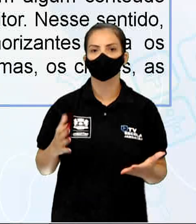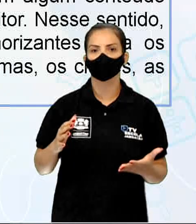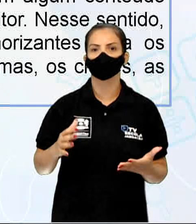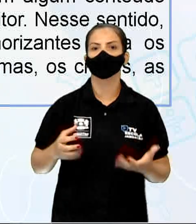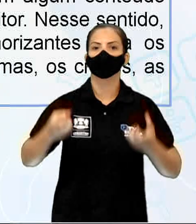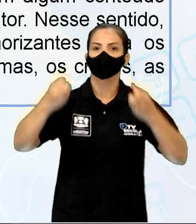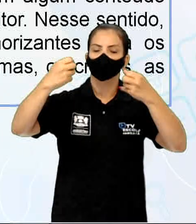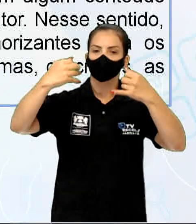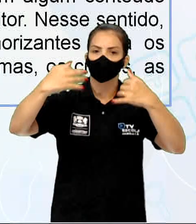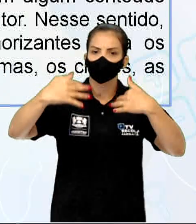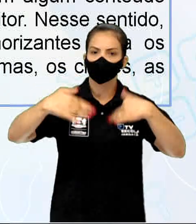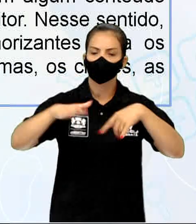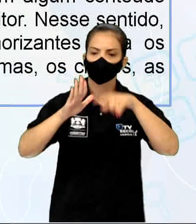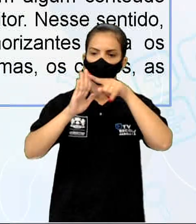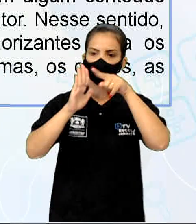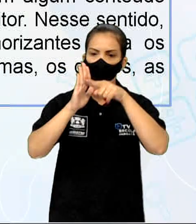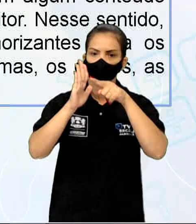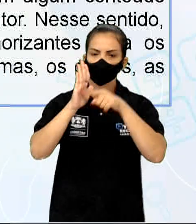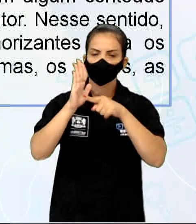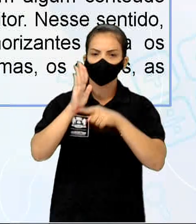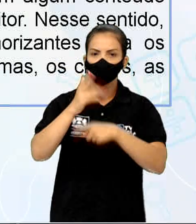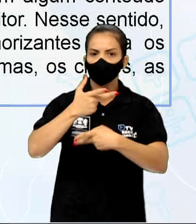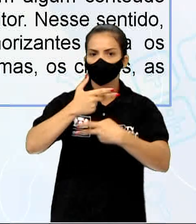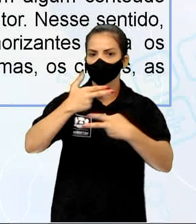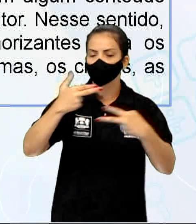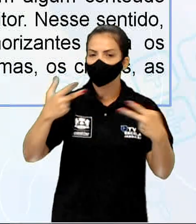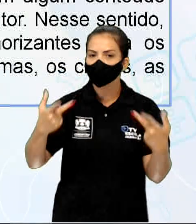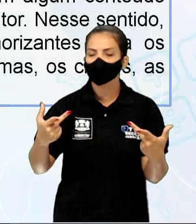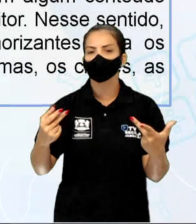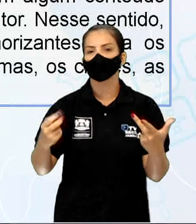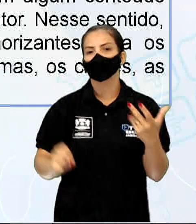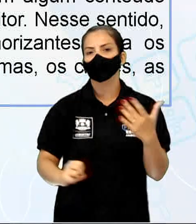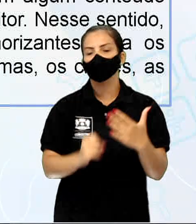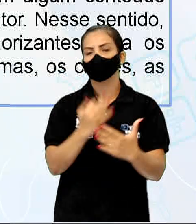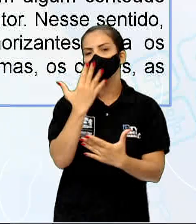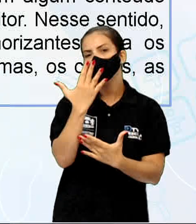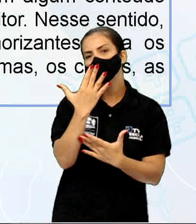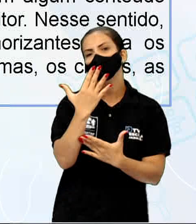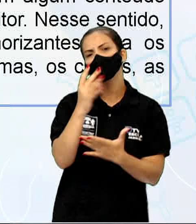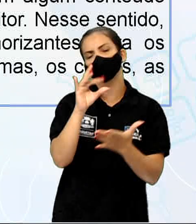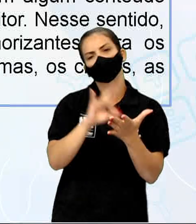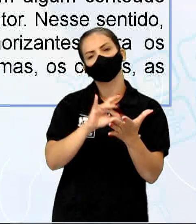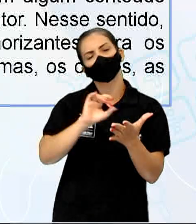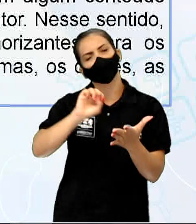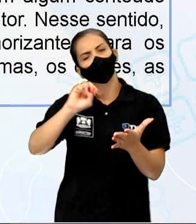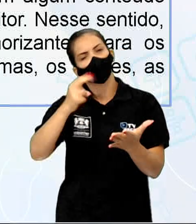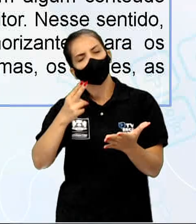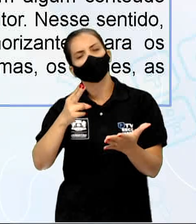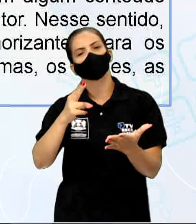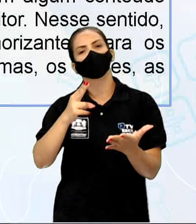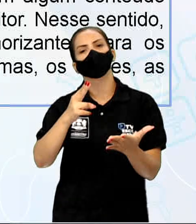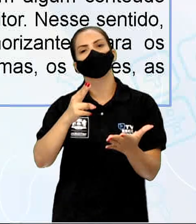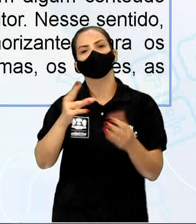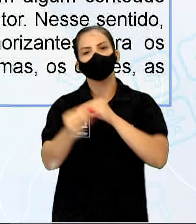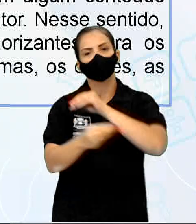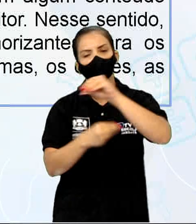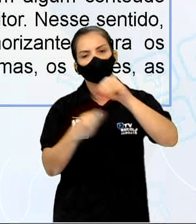ficcional. Pode ser parcialmente baseado em fatos, mas sempre contém algum conteúdo imaginário.